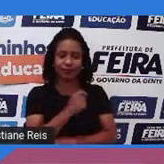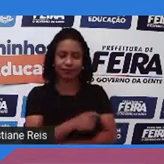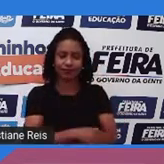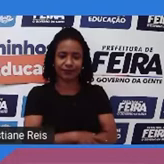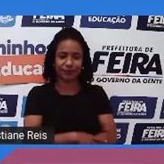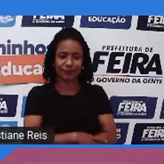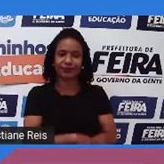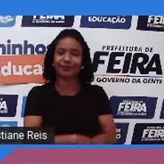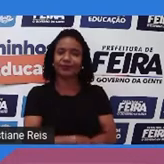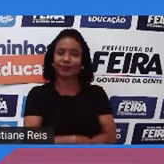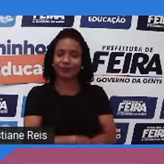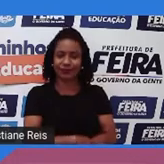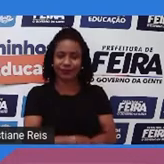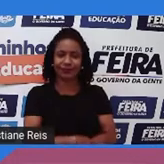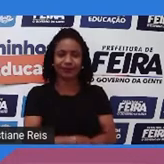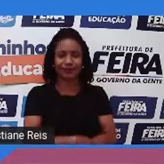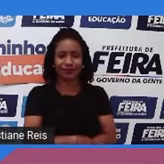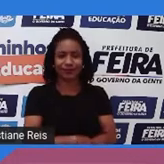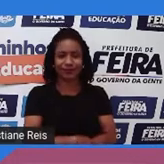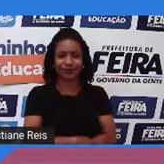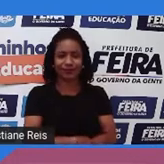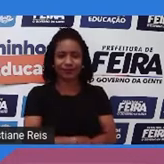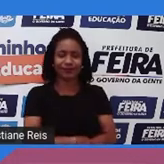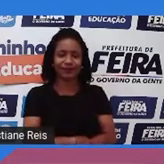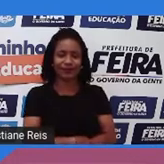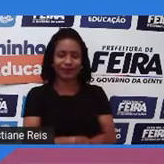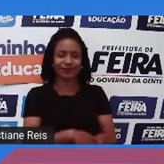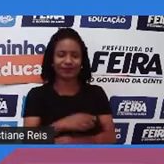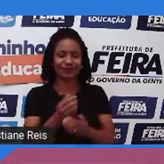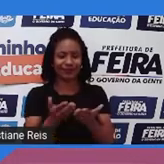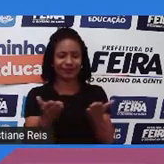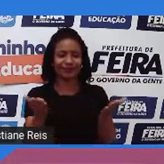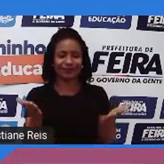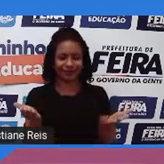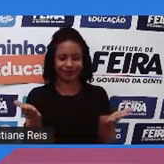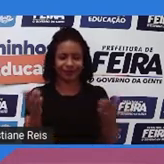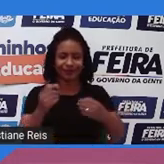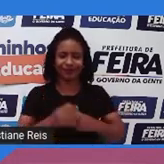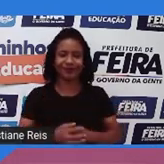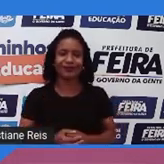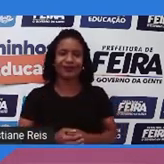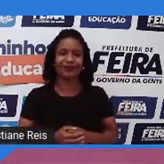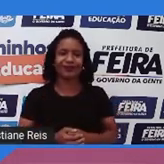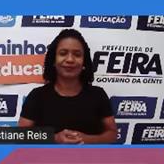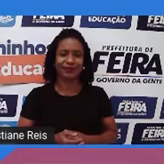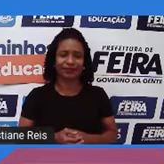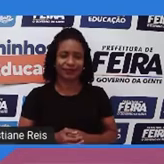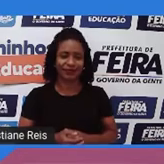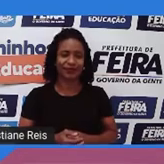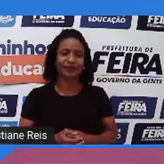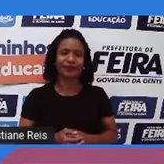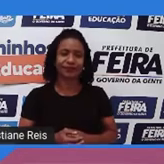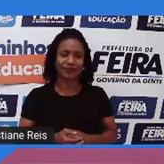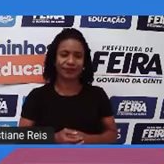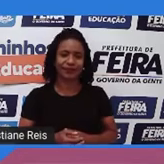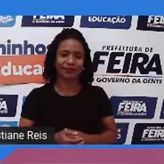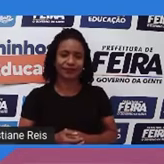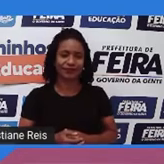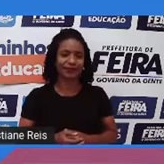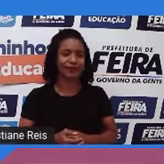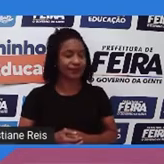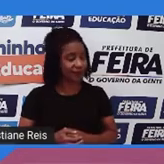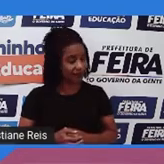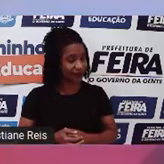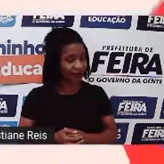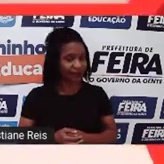Someone online asks you personal questions that make you feel uncomfortable. Como você